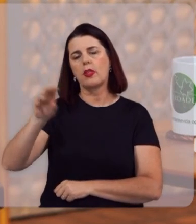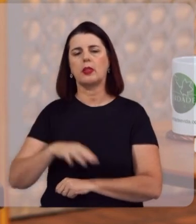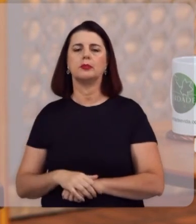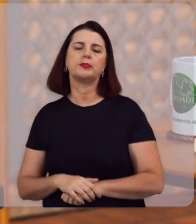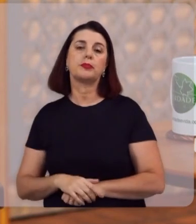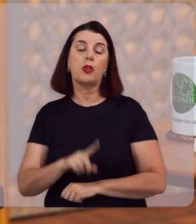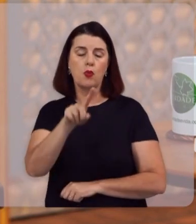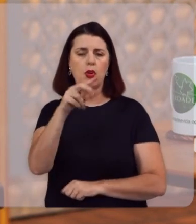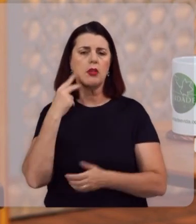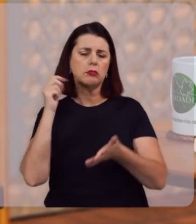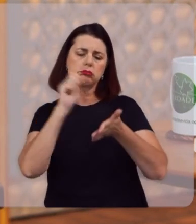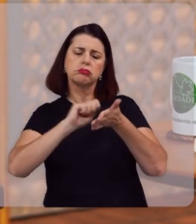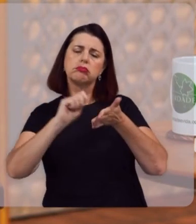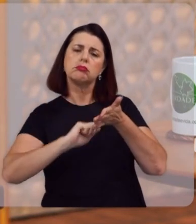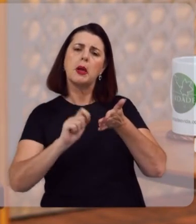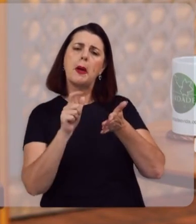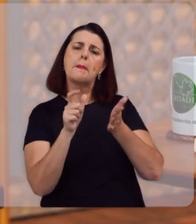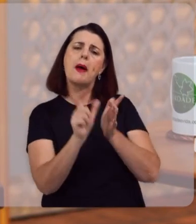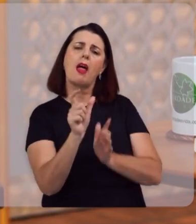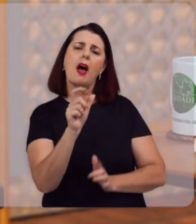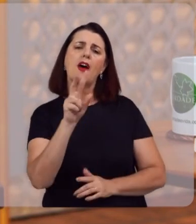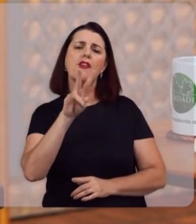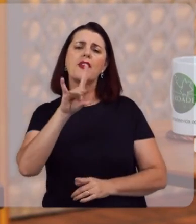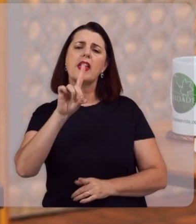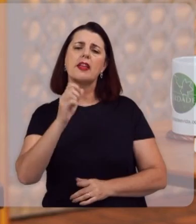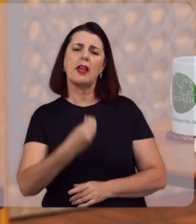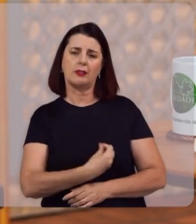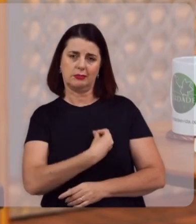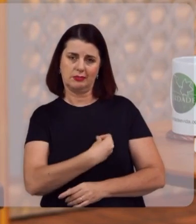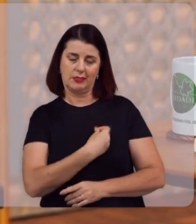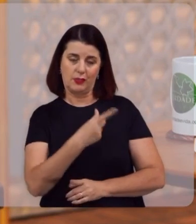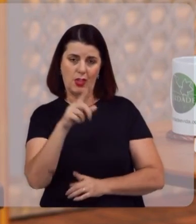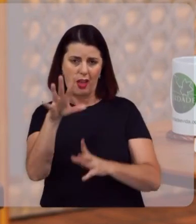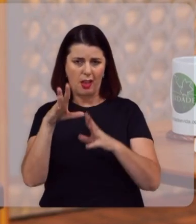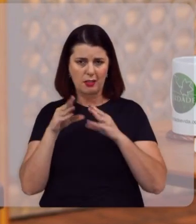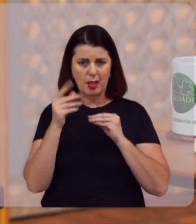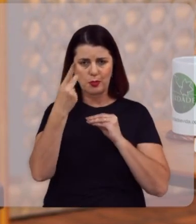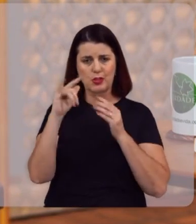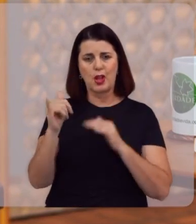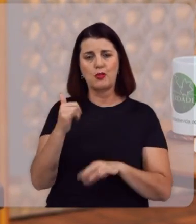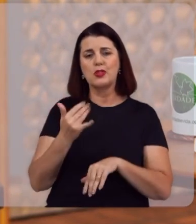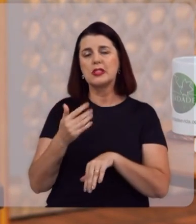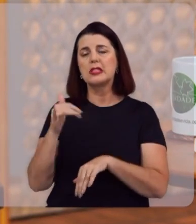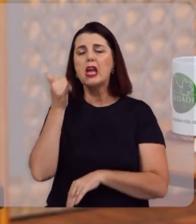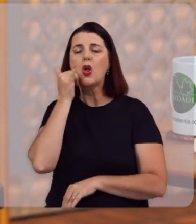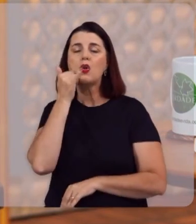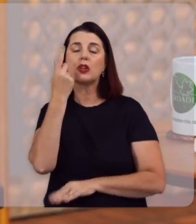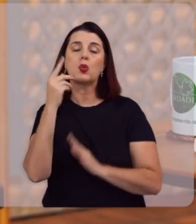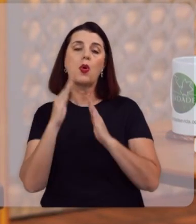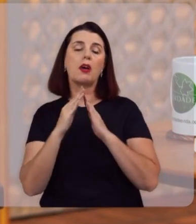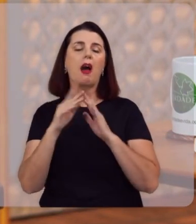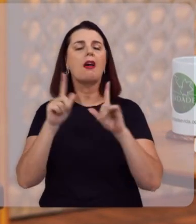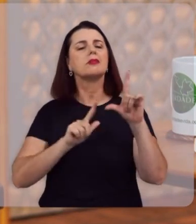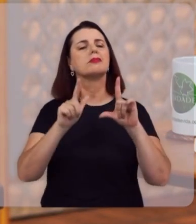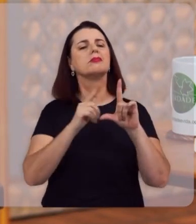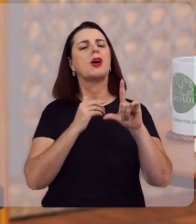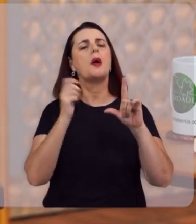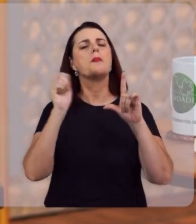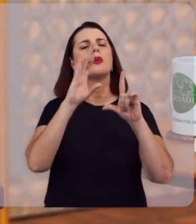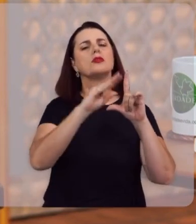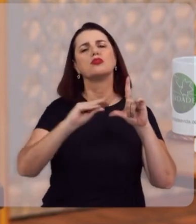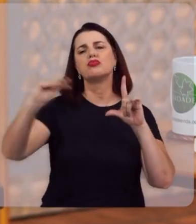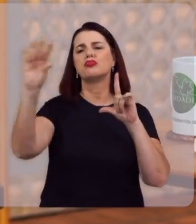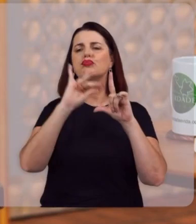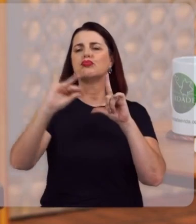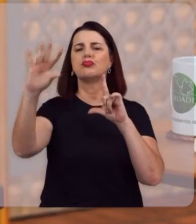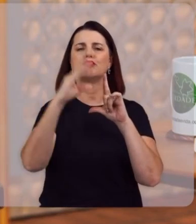947189450 E você vai escrever a palavra Vida E aí você vai receber No seu celular Lá na sua casa Esse programa E aí